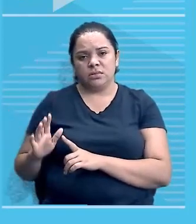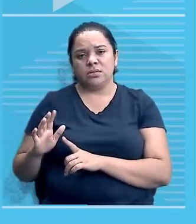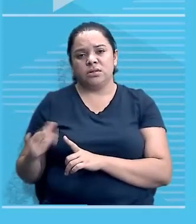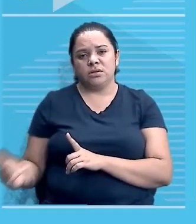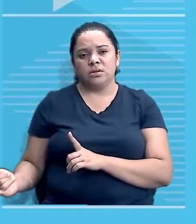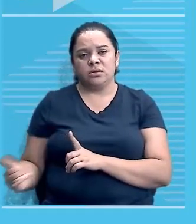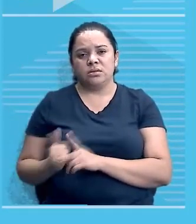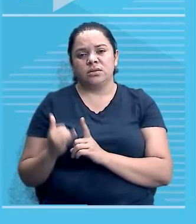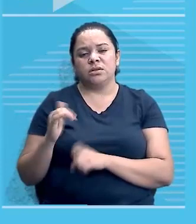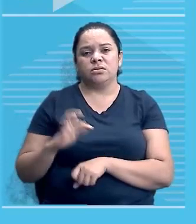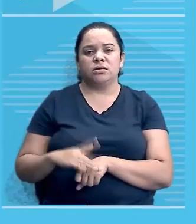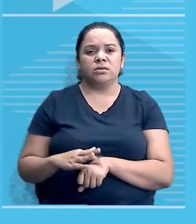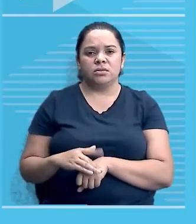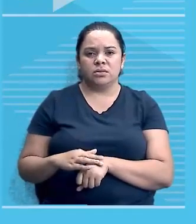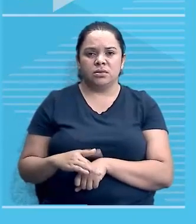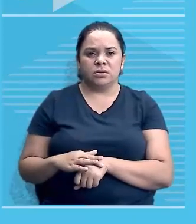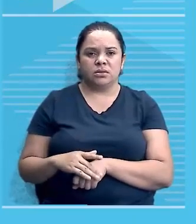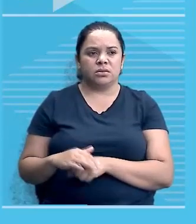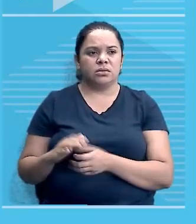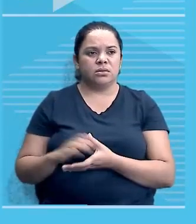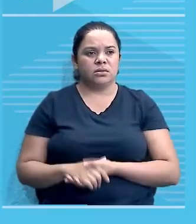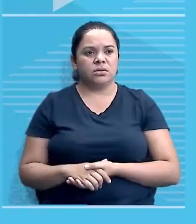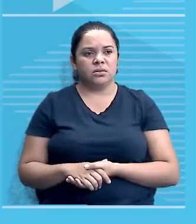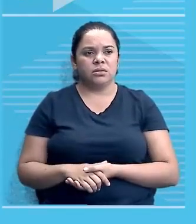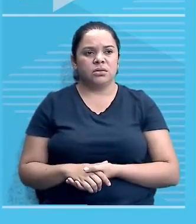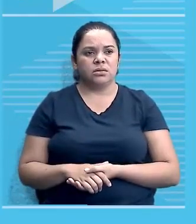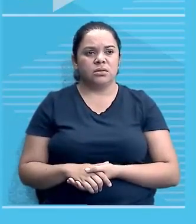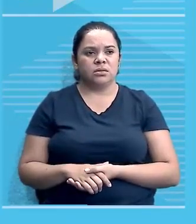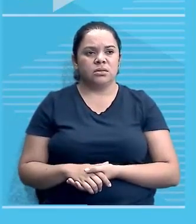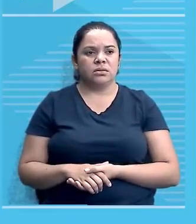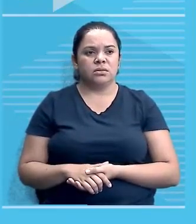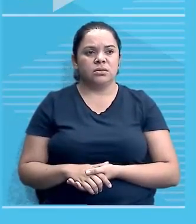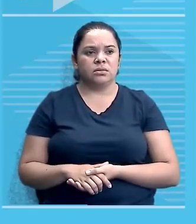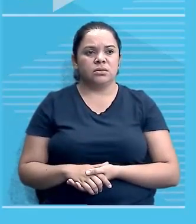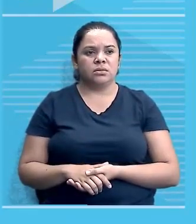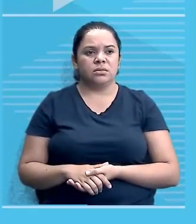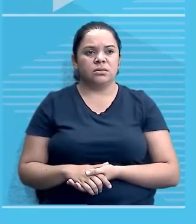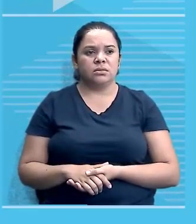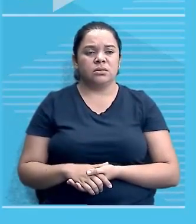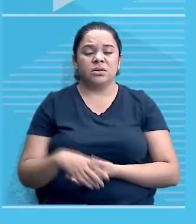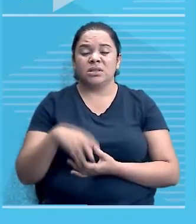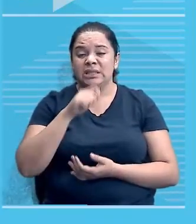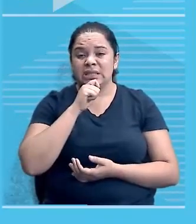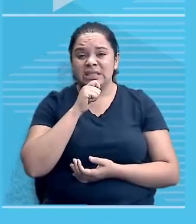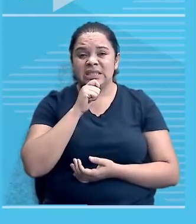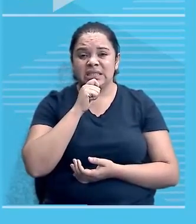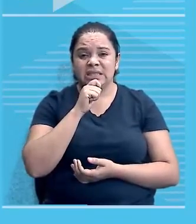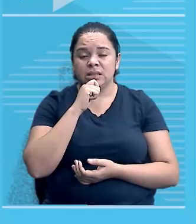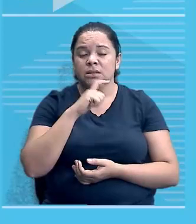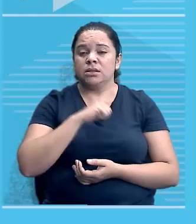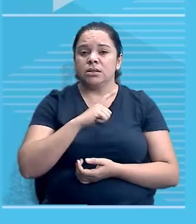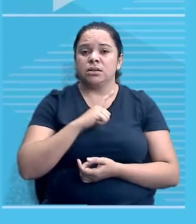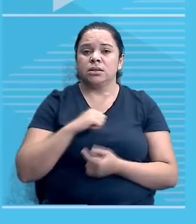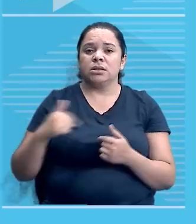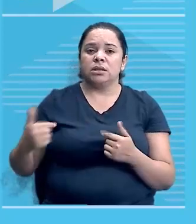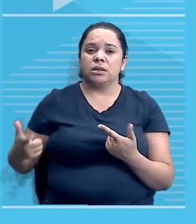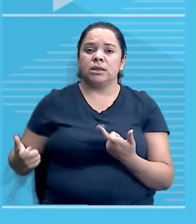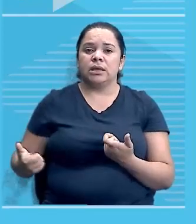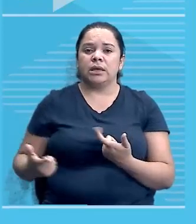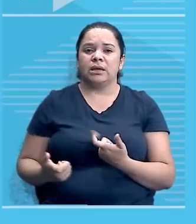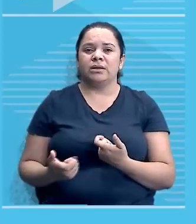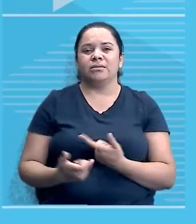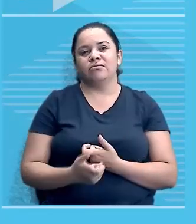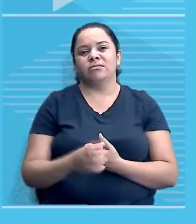ao contágio, à forma de vida deles. Se não bastasse todas essas tragédias, ainda tem a guerra civil, africanos contra africanos, se